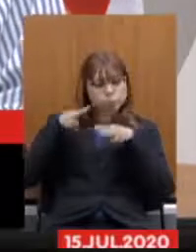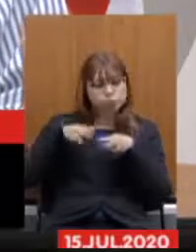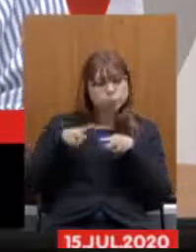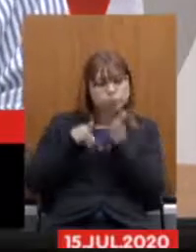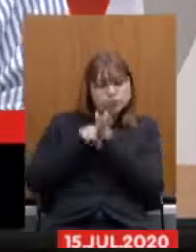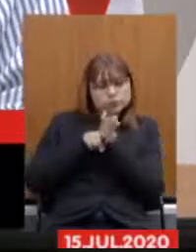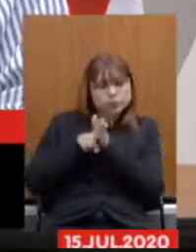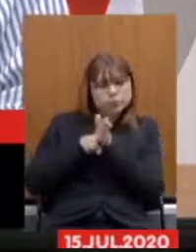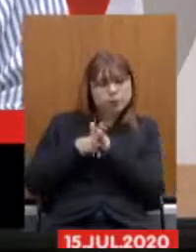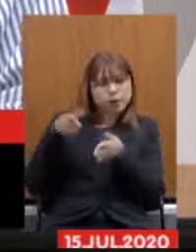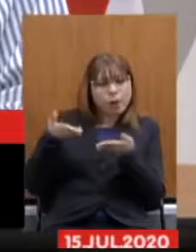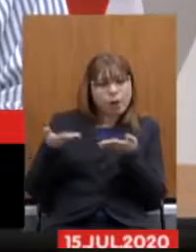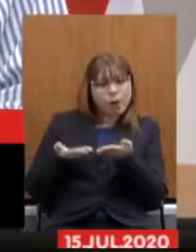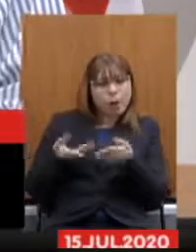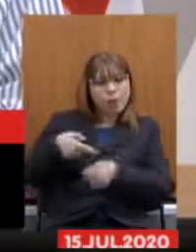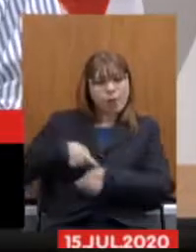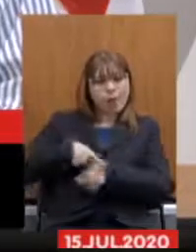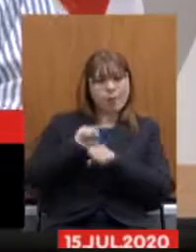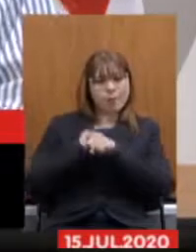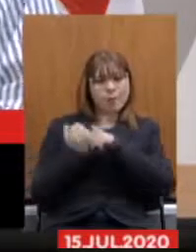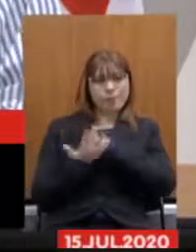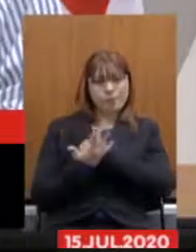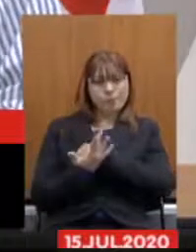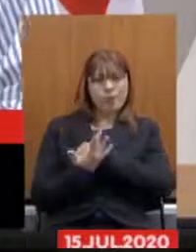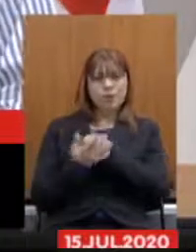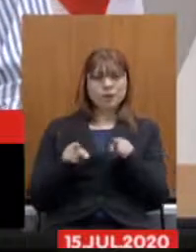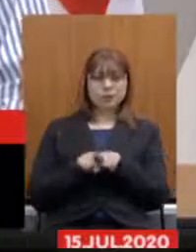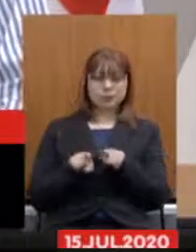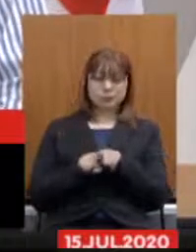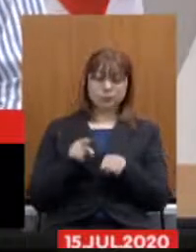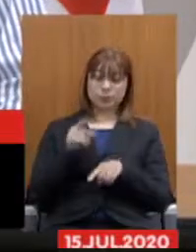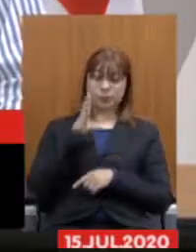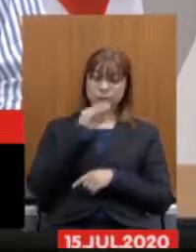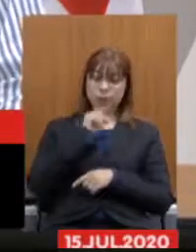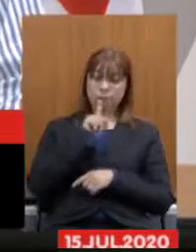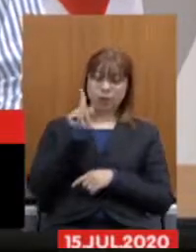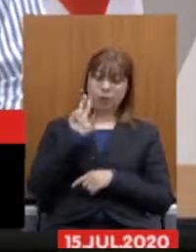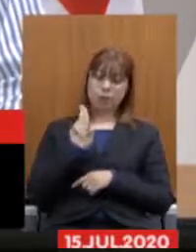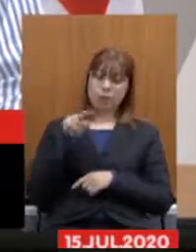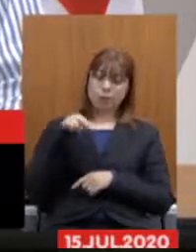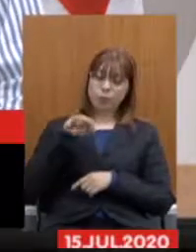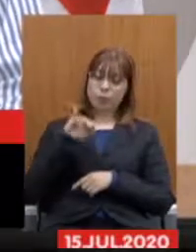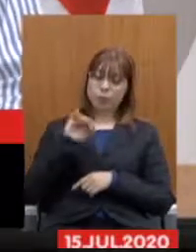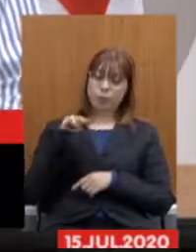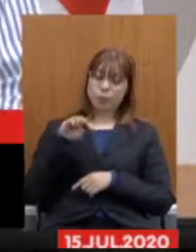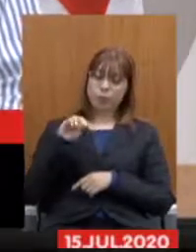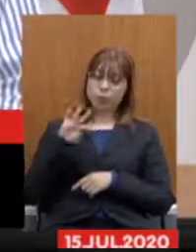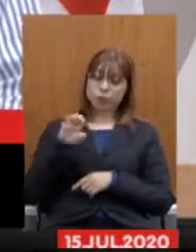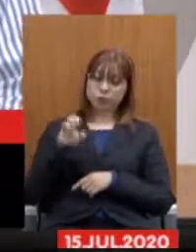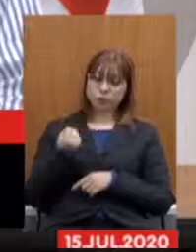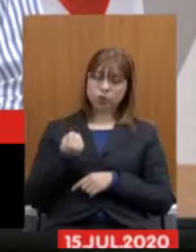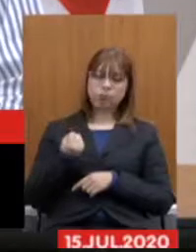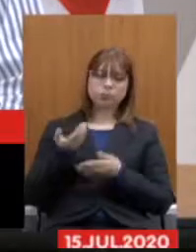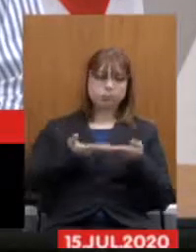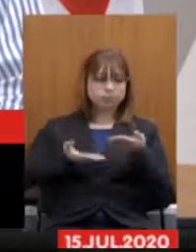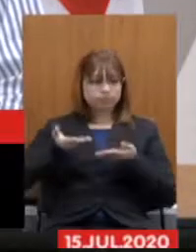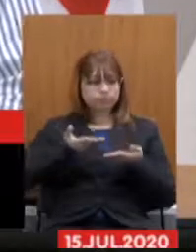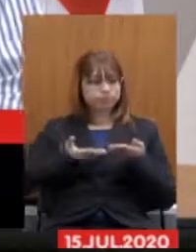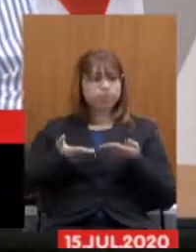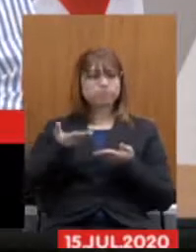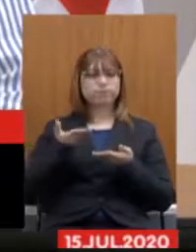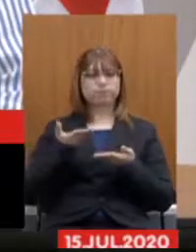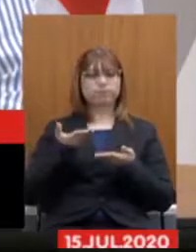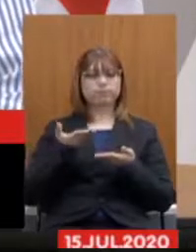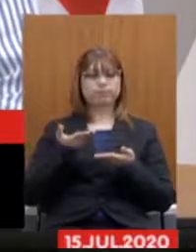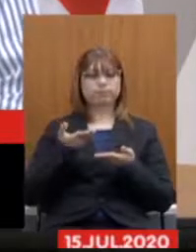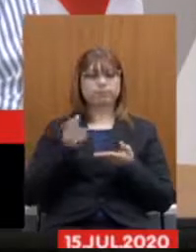pandemia os companheiros que estão na Unimontes atendendo os pacientes da Covid